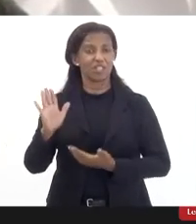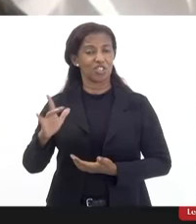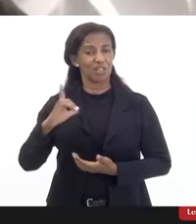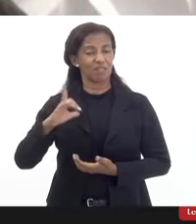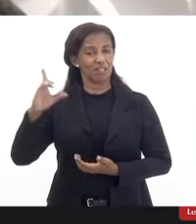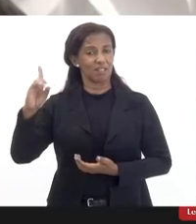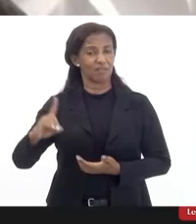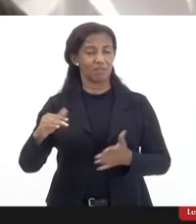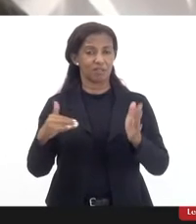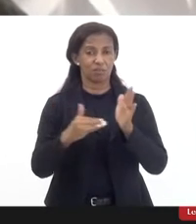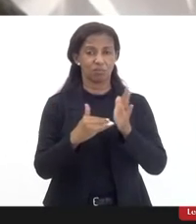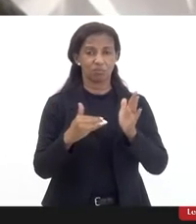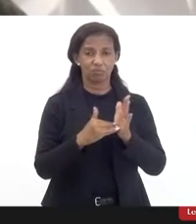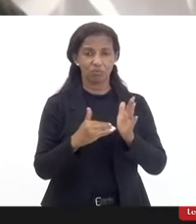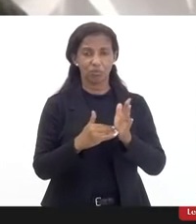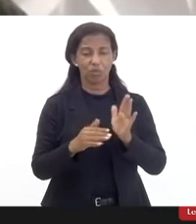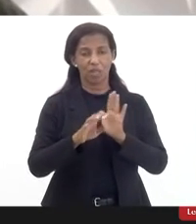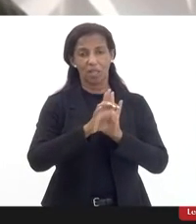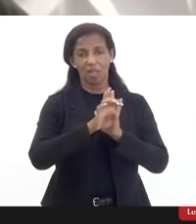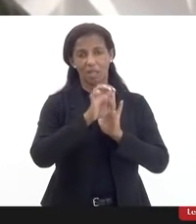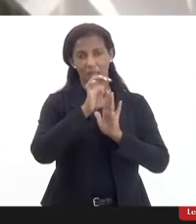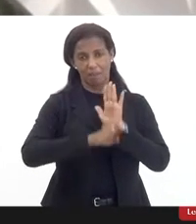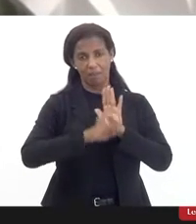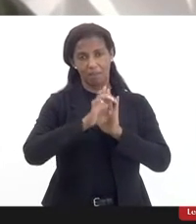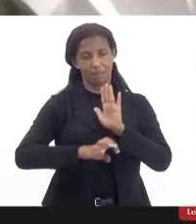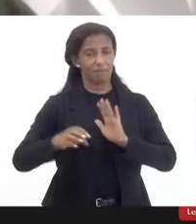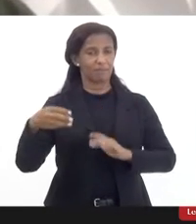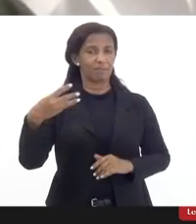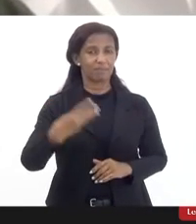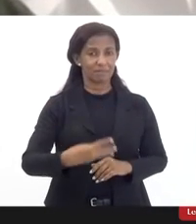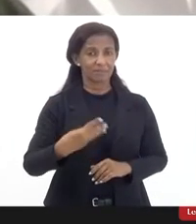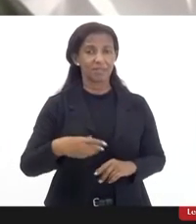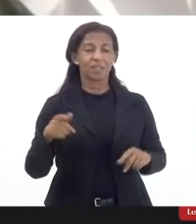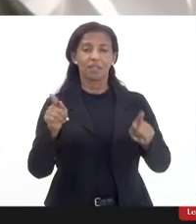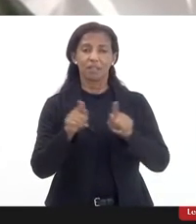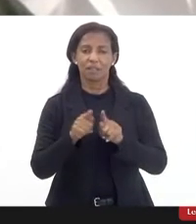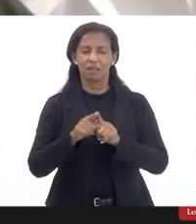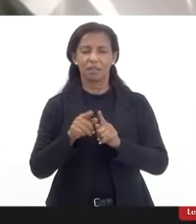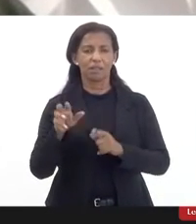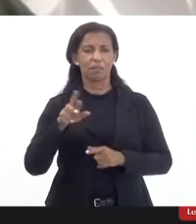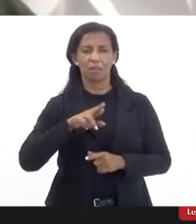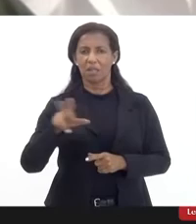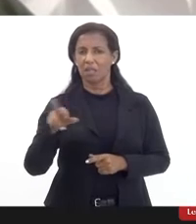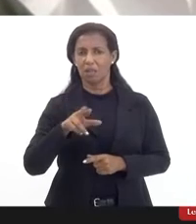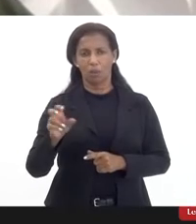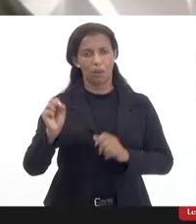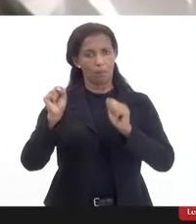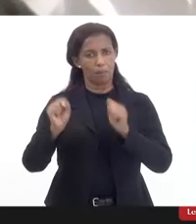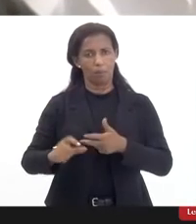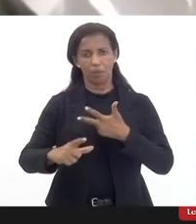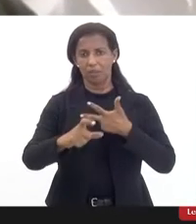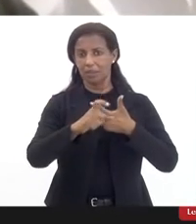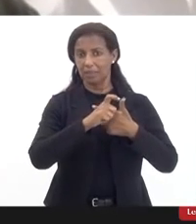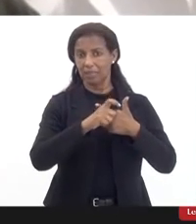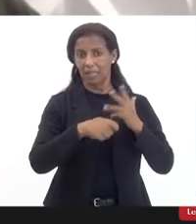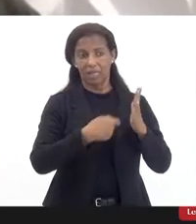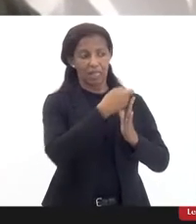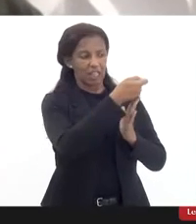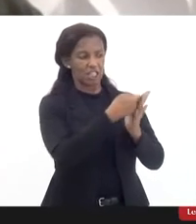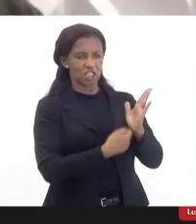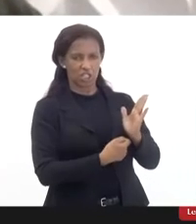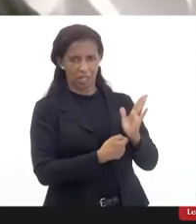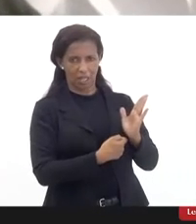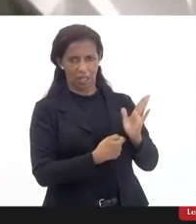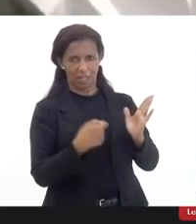e a UTI e a emenda 3 também não cabe ao poder executivo listar ou